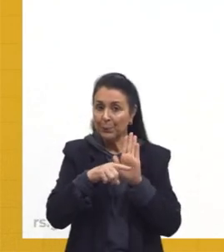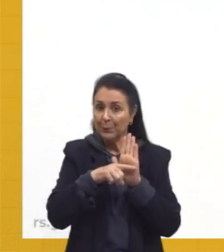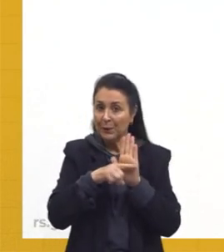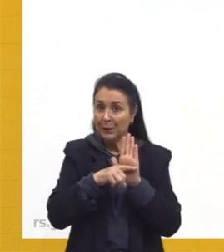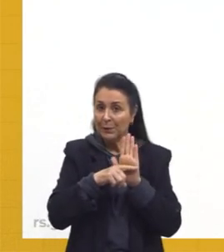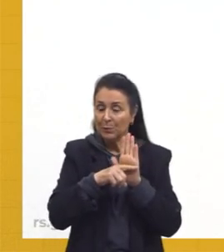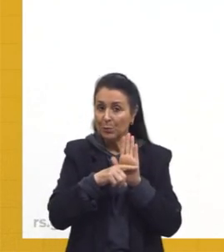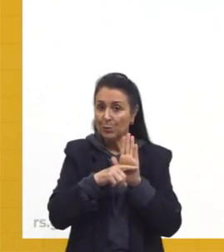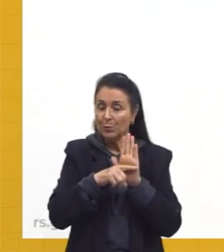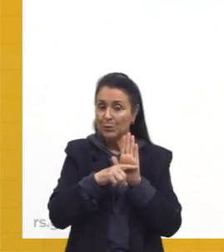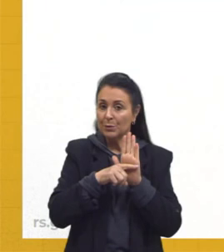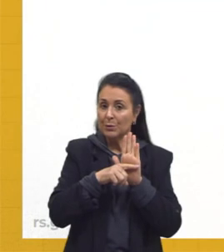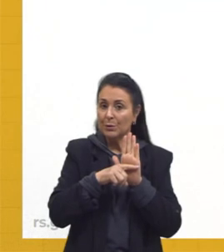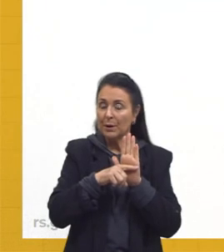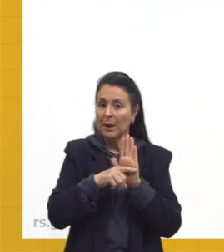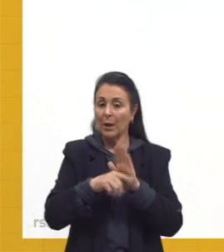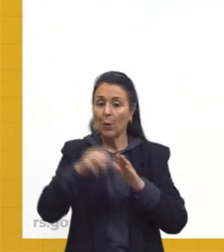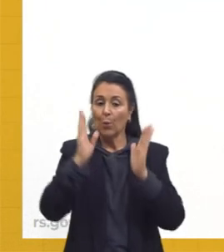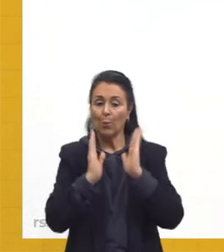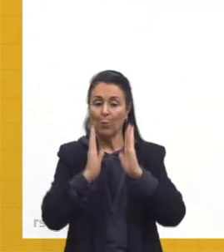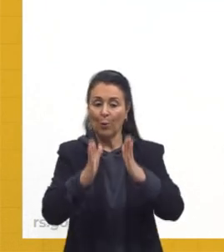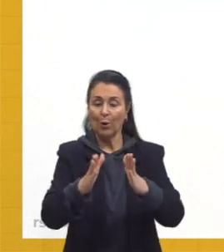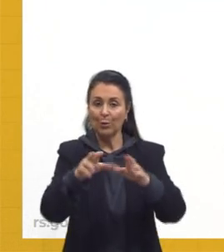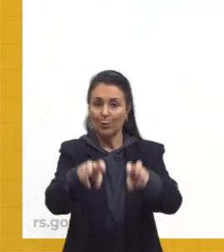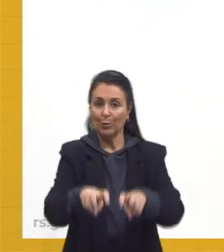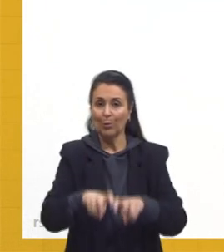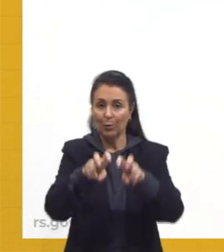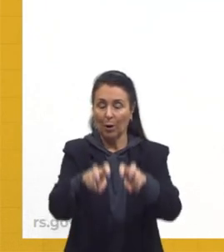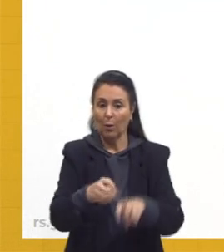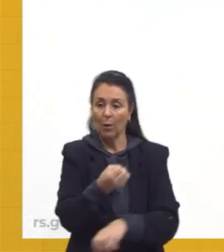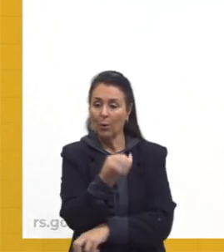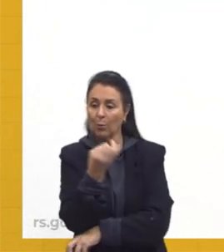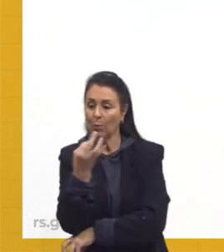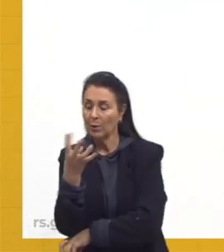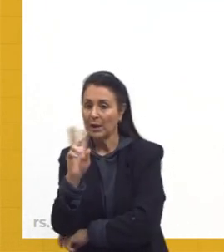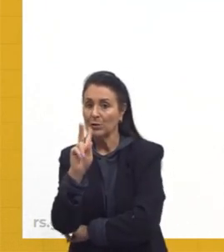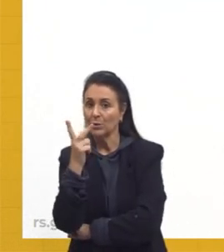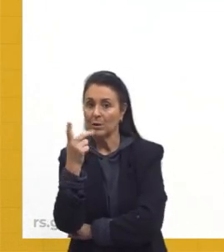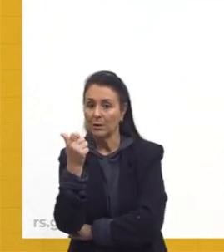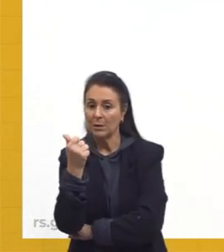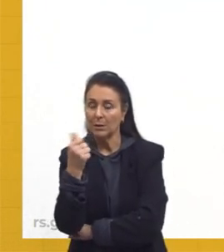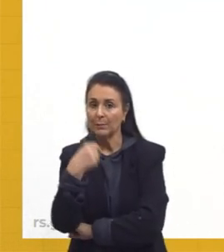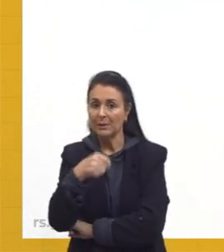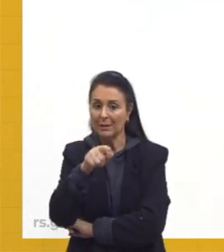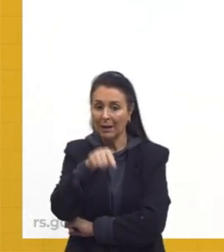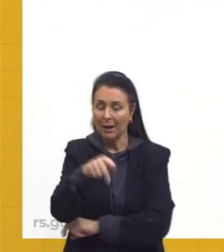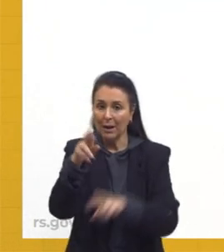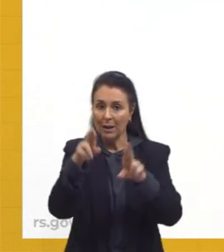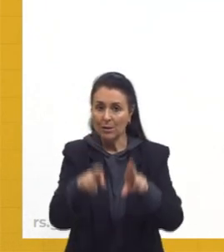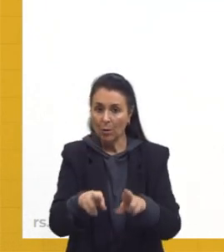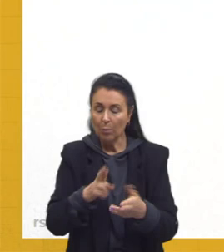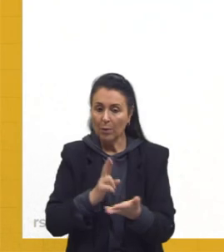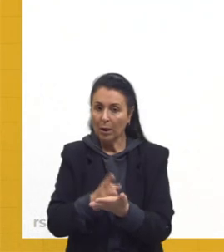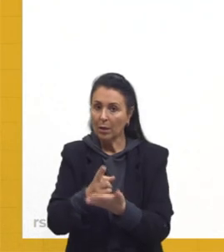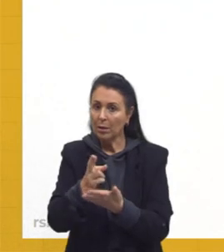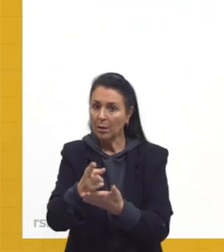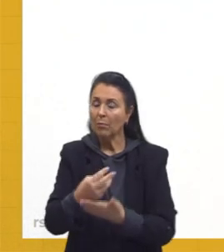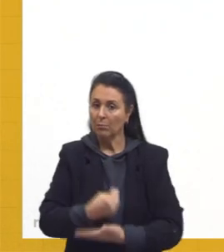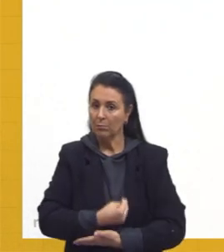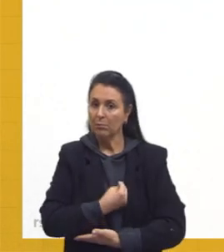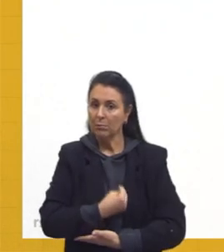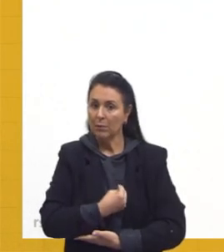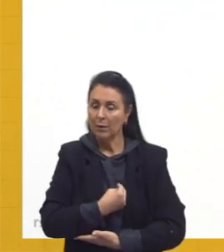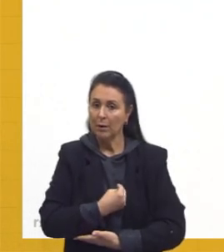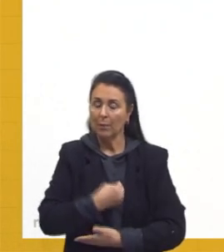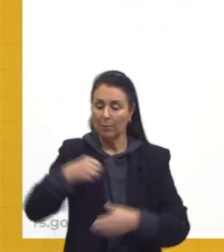Módulo rural é a quantidade de hectares que eu preciso naquela região para poder sobreviver, poder plantar,